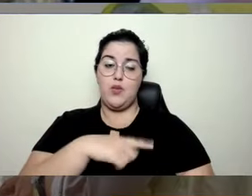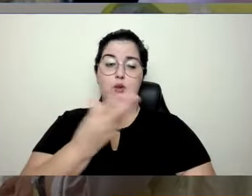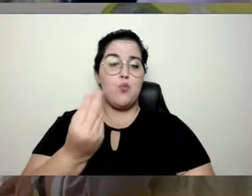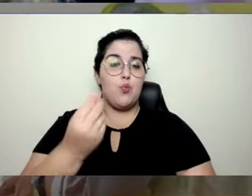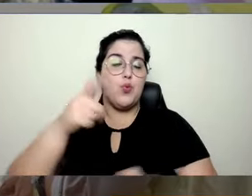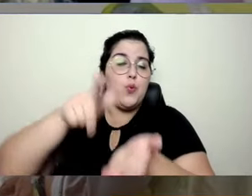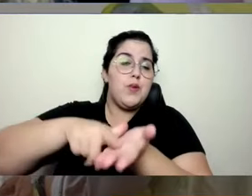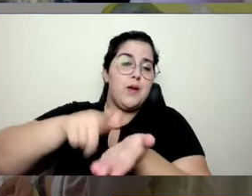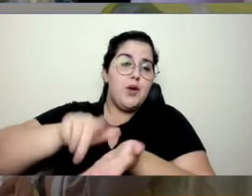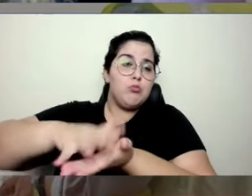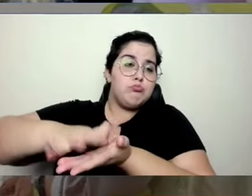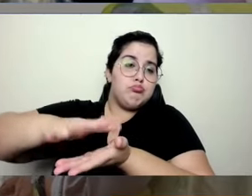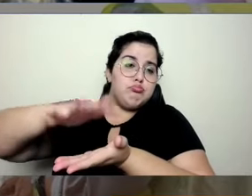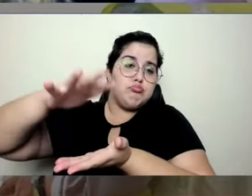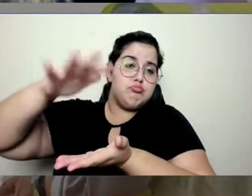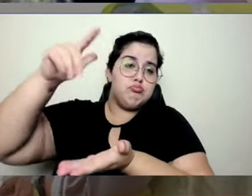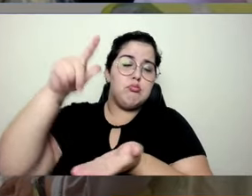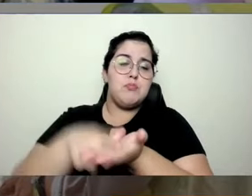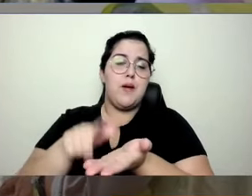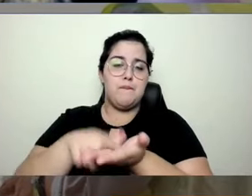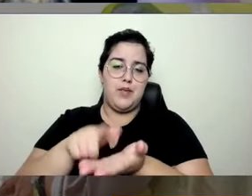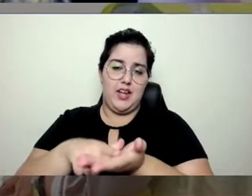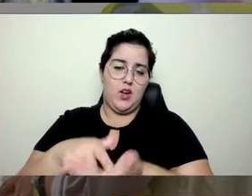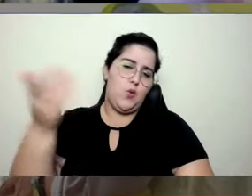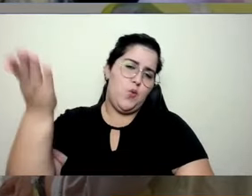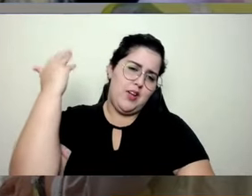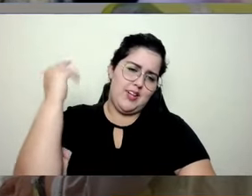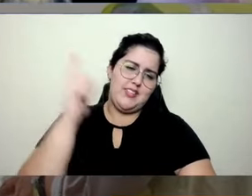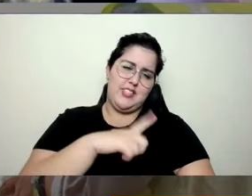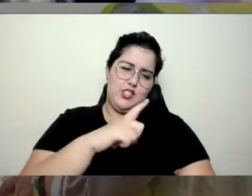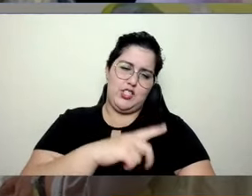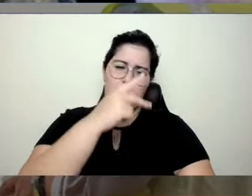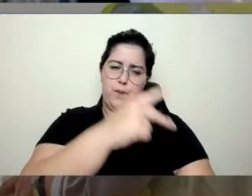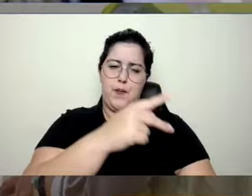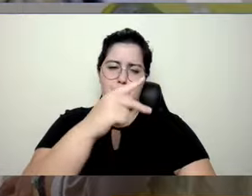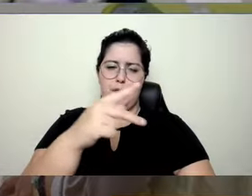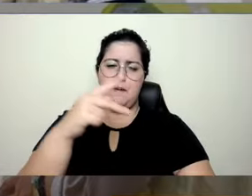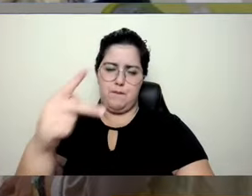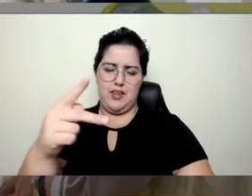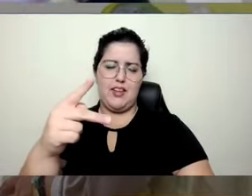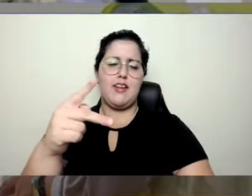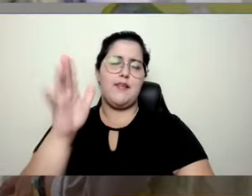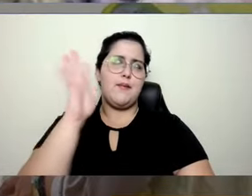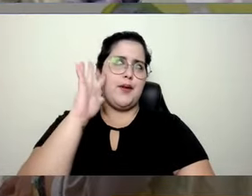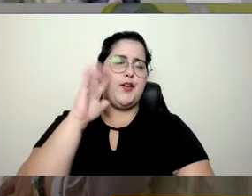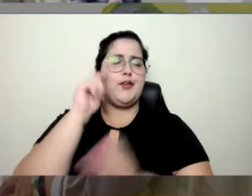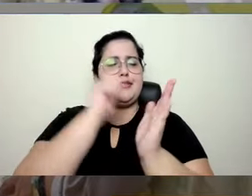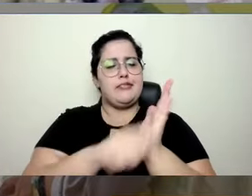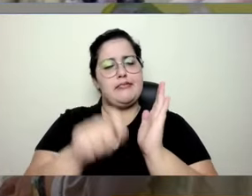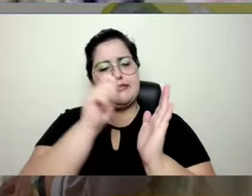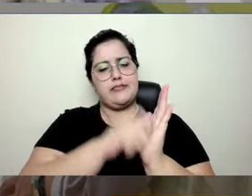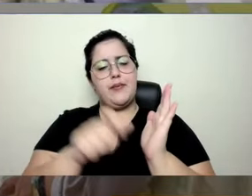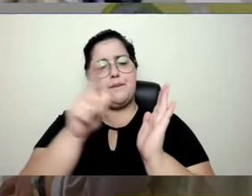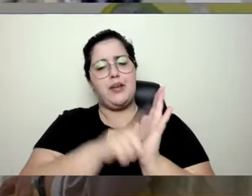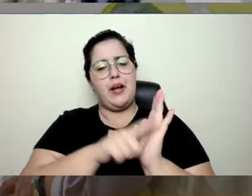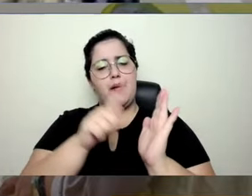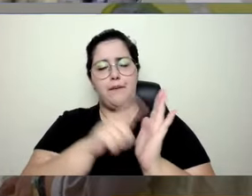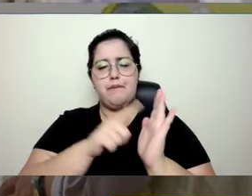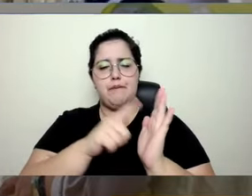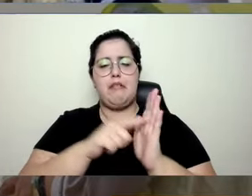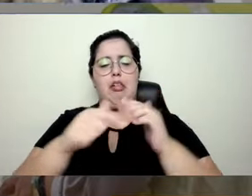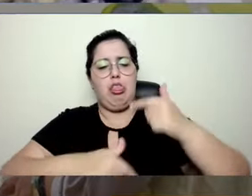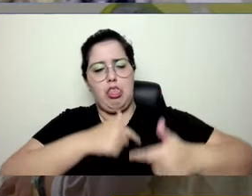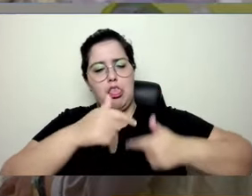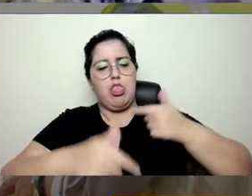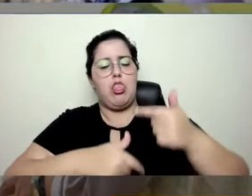Nossa, Anderson, a época do PPP em papel. É, assim, penoso. Então, hoje,